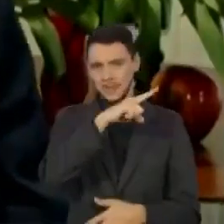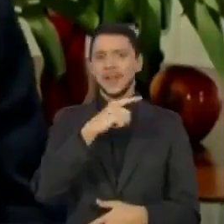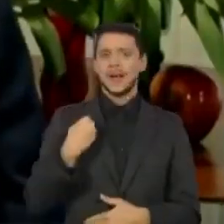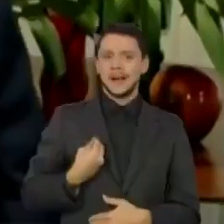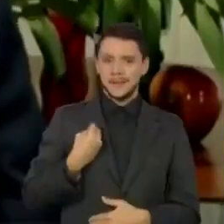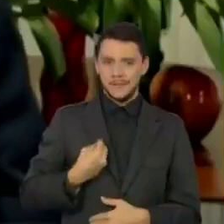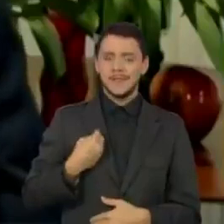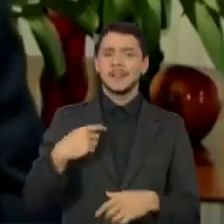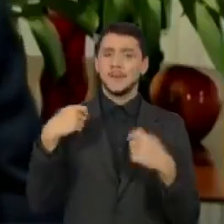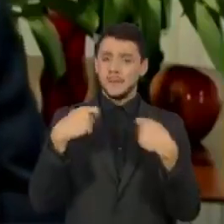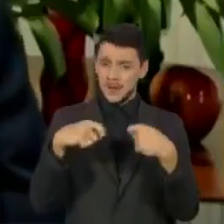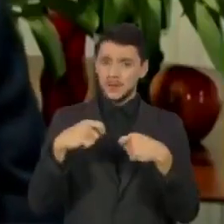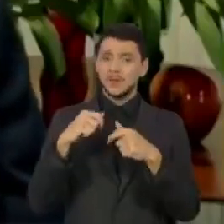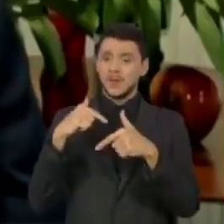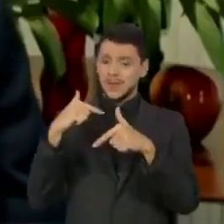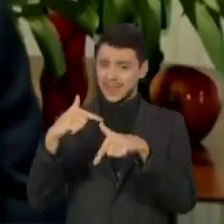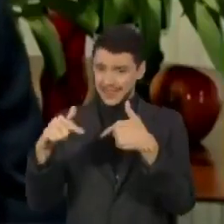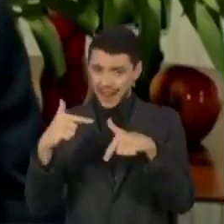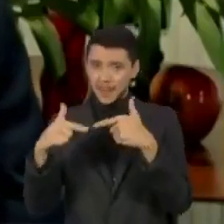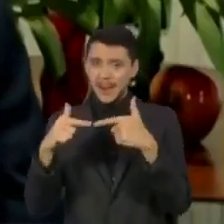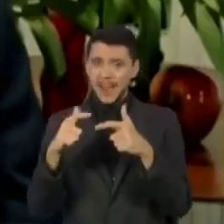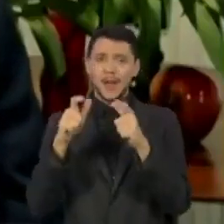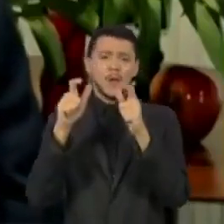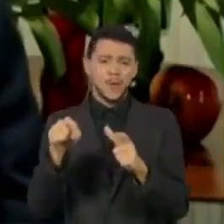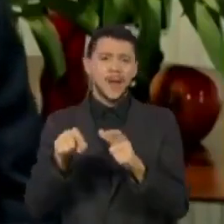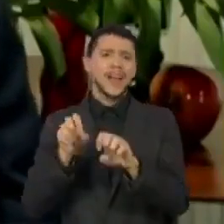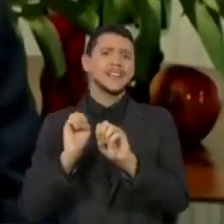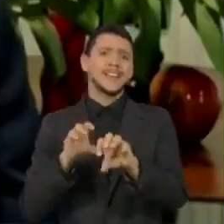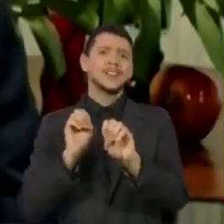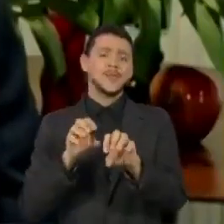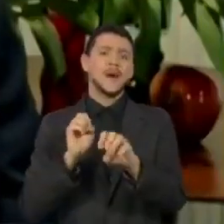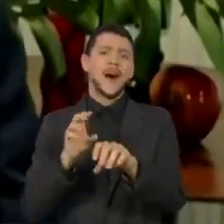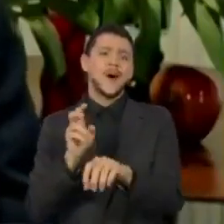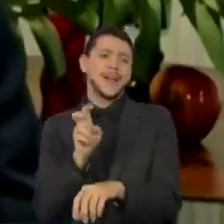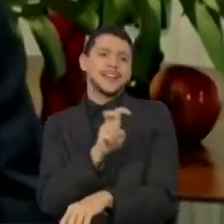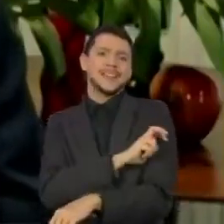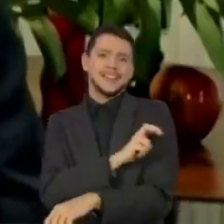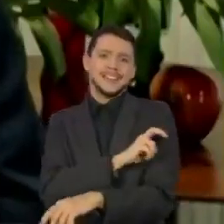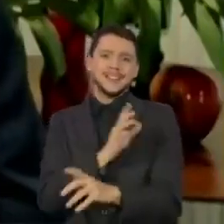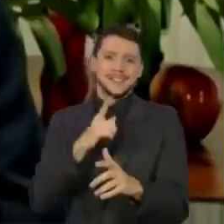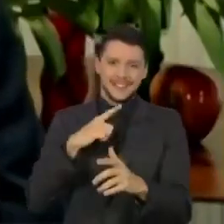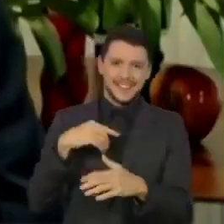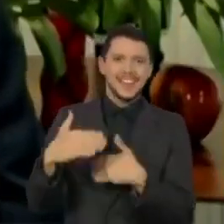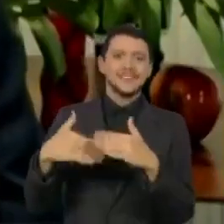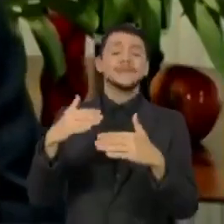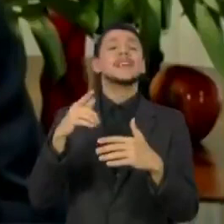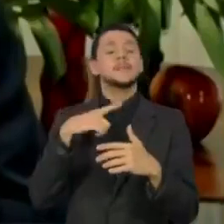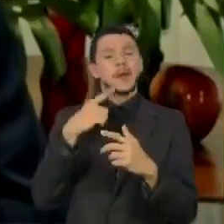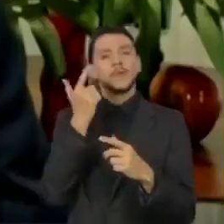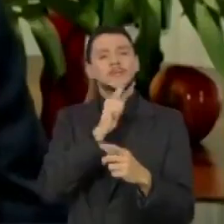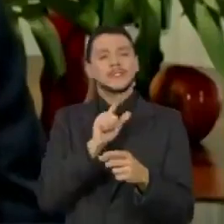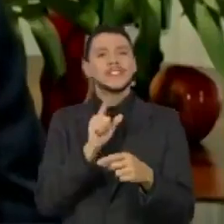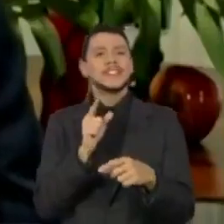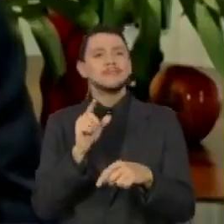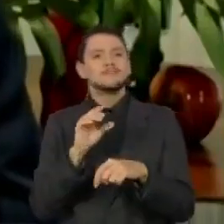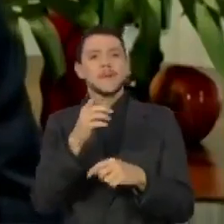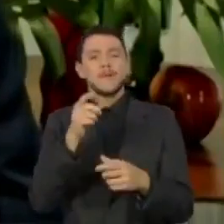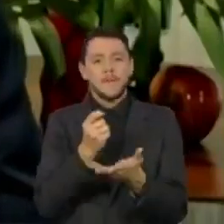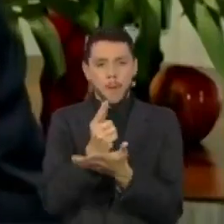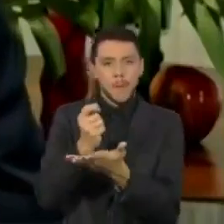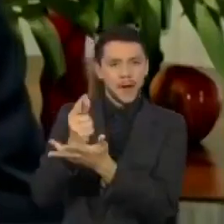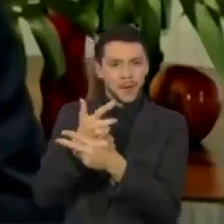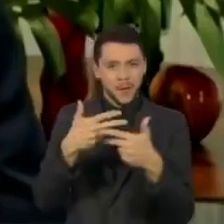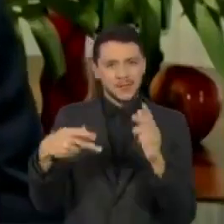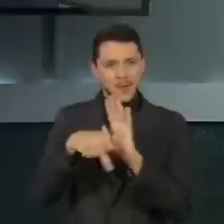que trabalhar, inclusive dando aula, para sustentar assim e ajudar também a própria família, na qual ele tinha sua